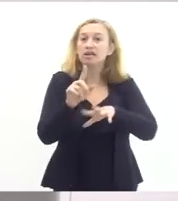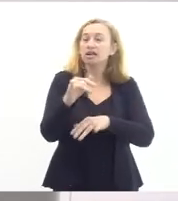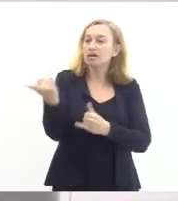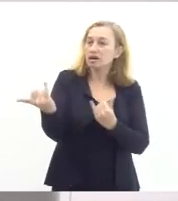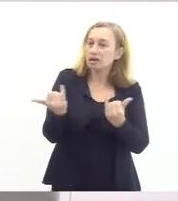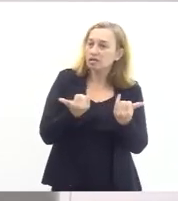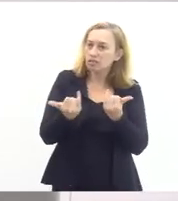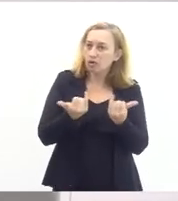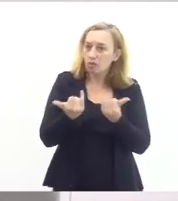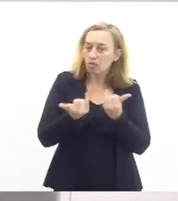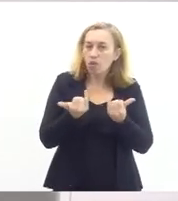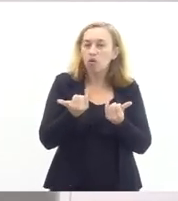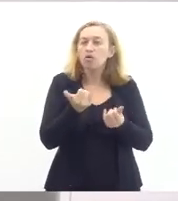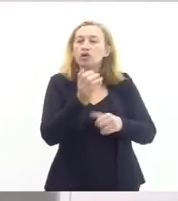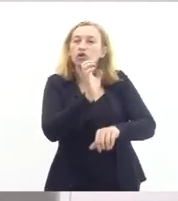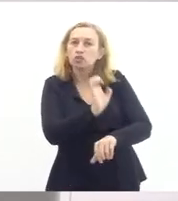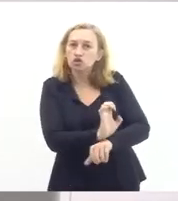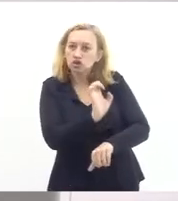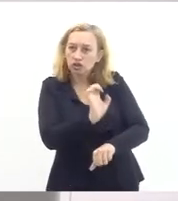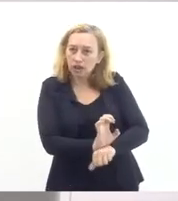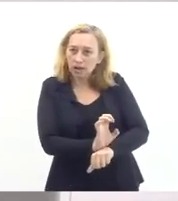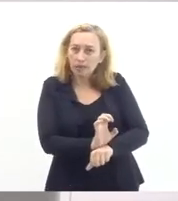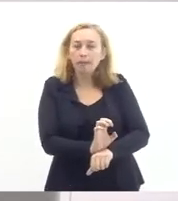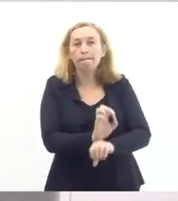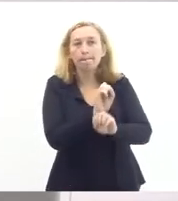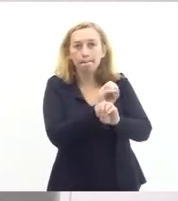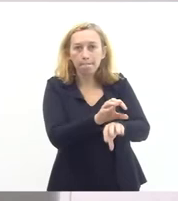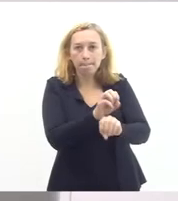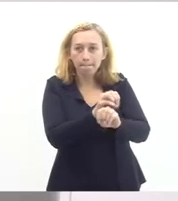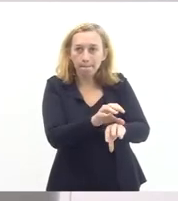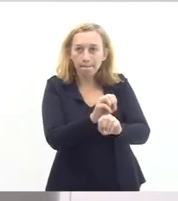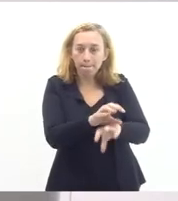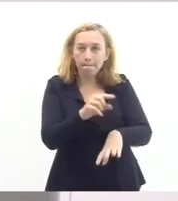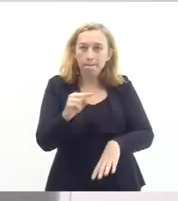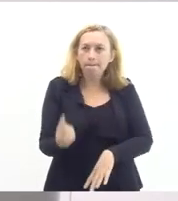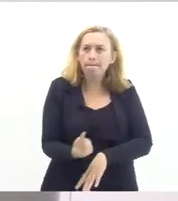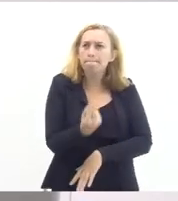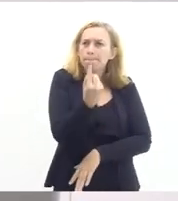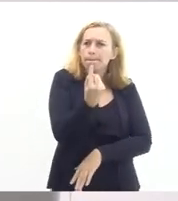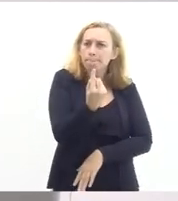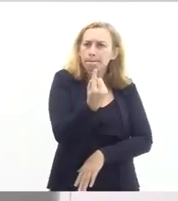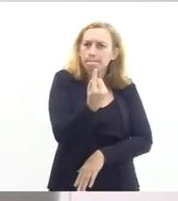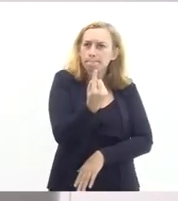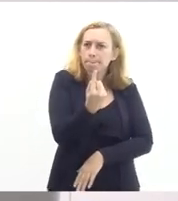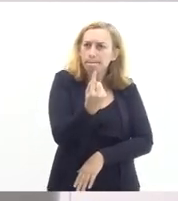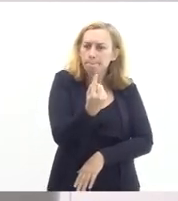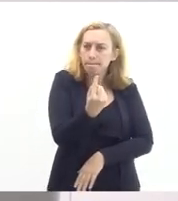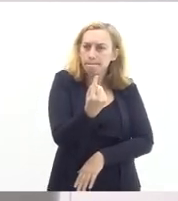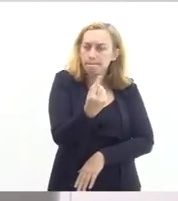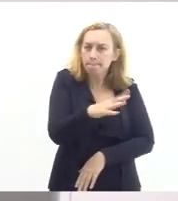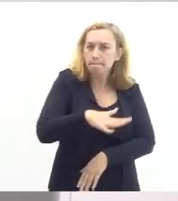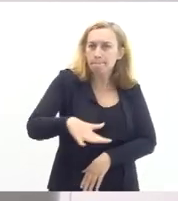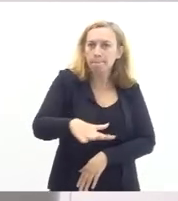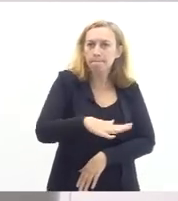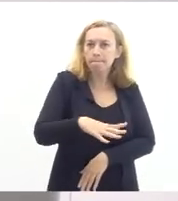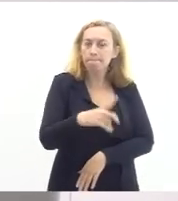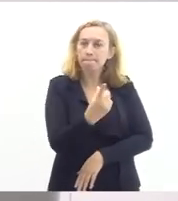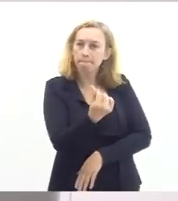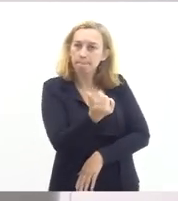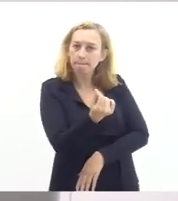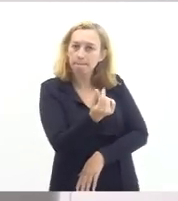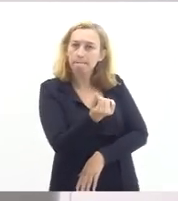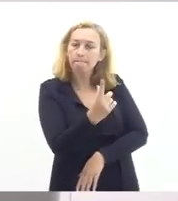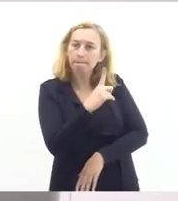o estado em si a educação é a única pasta que tem dinheiro para